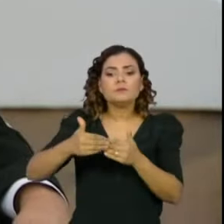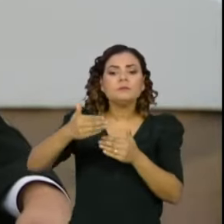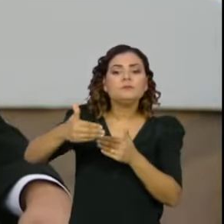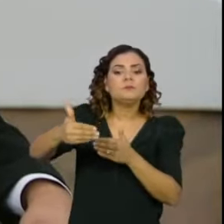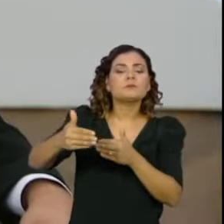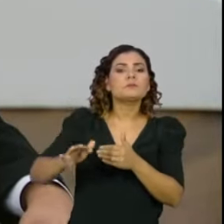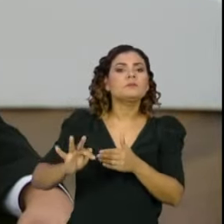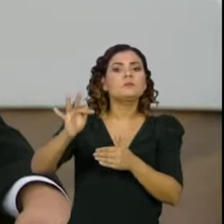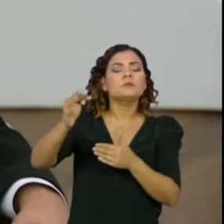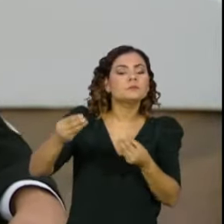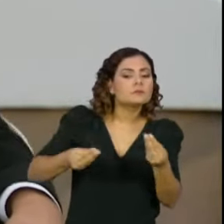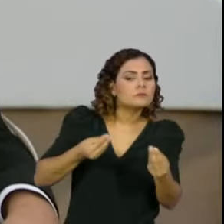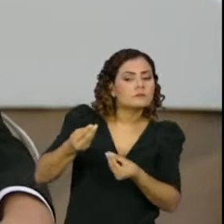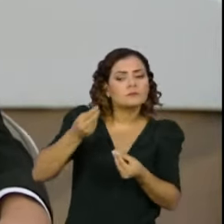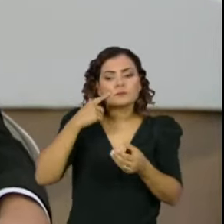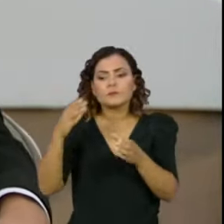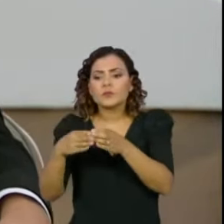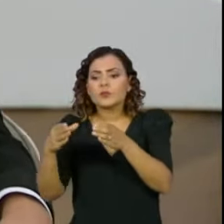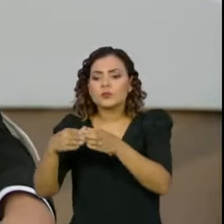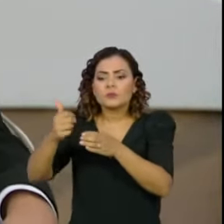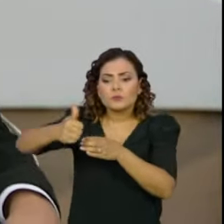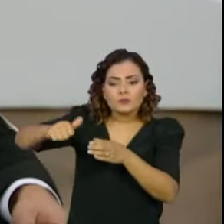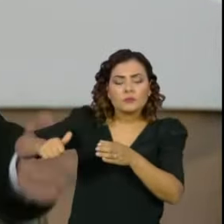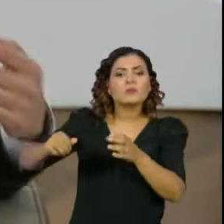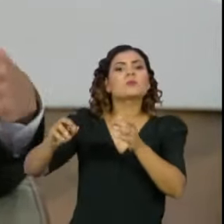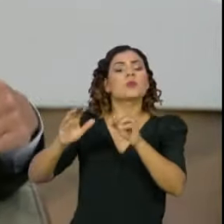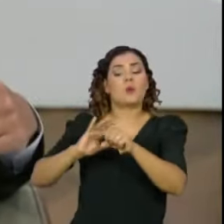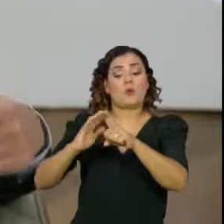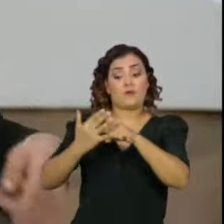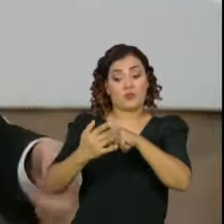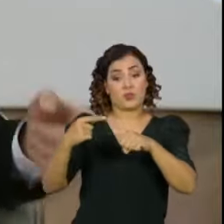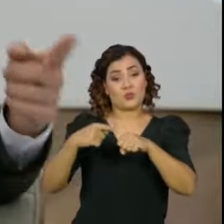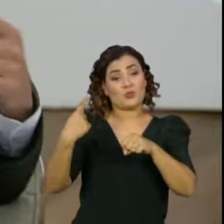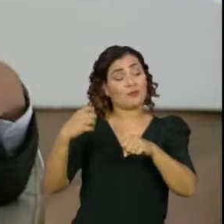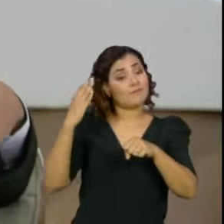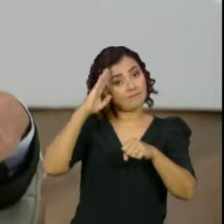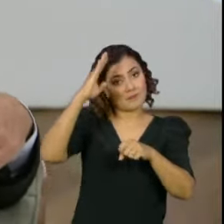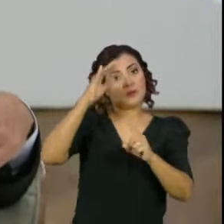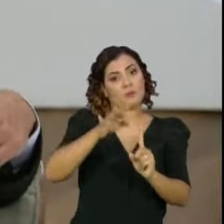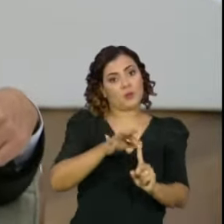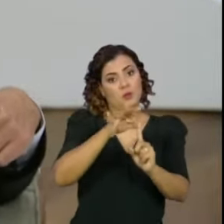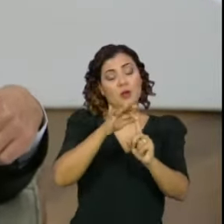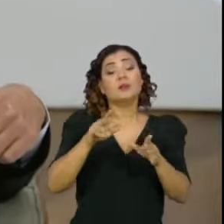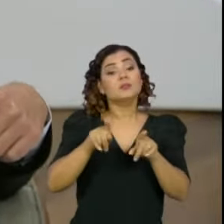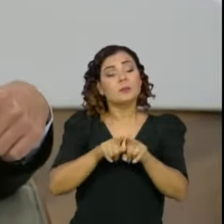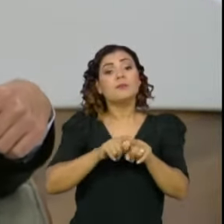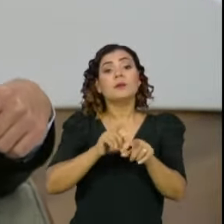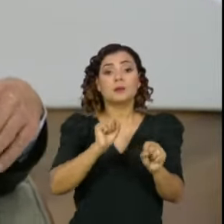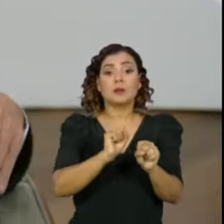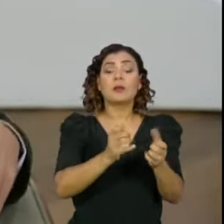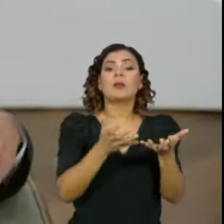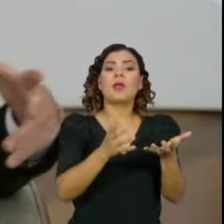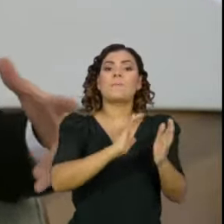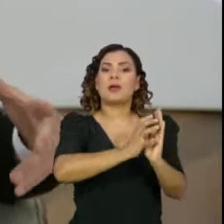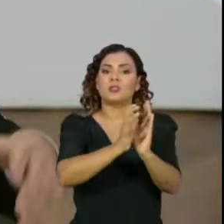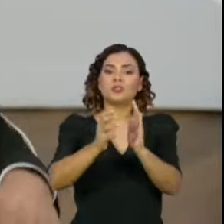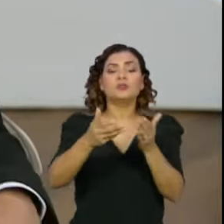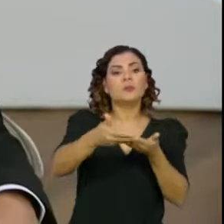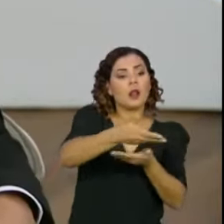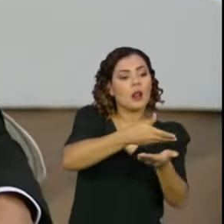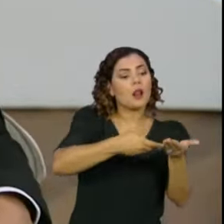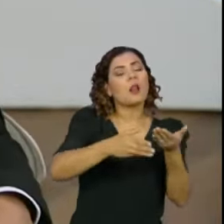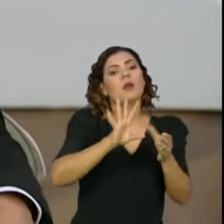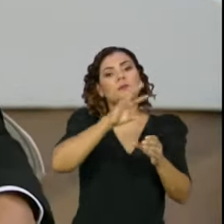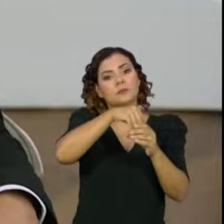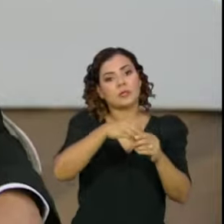do próprio funcionamento da Comissão de Acompanhamento da Covid, que nós instalamos e aguardamos as indicações de todos os partidos e blocos para a formação